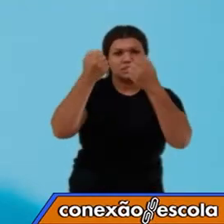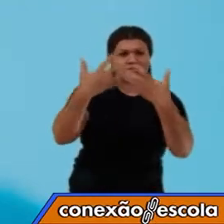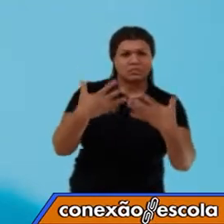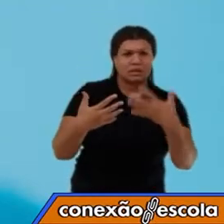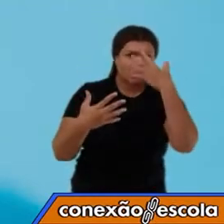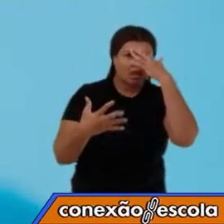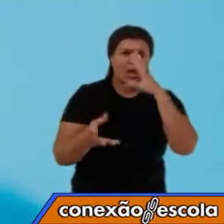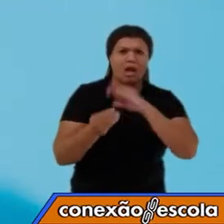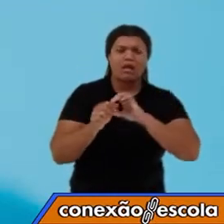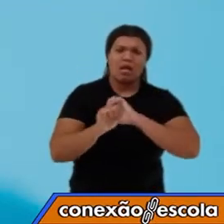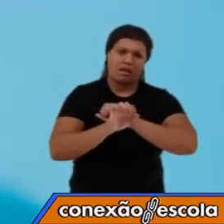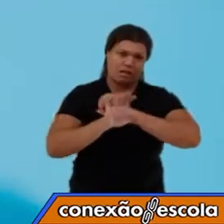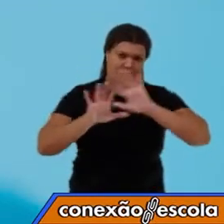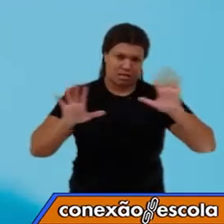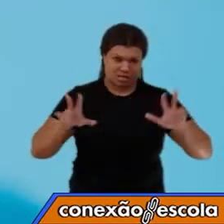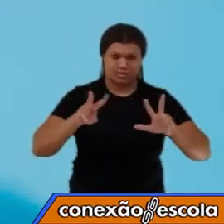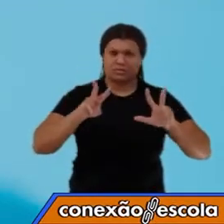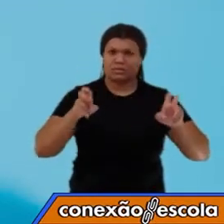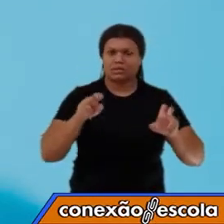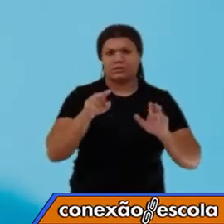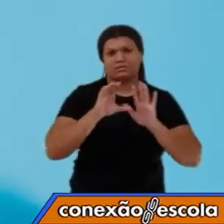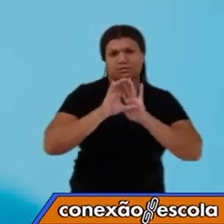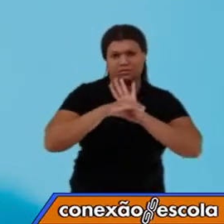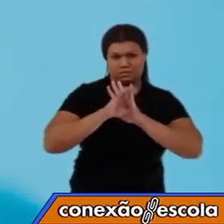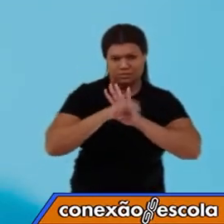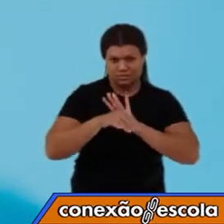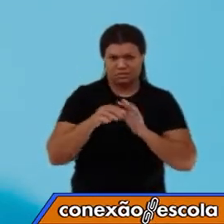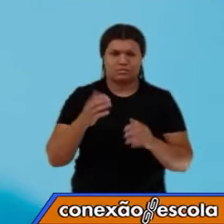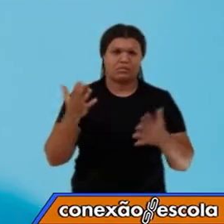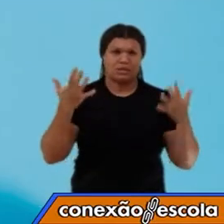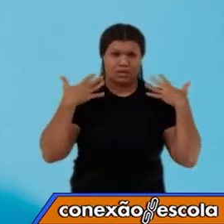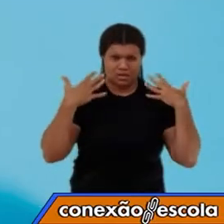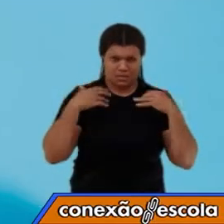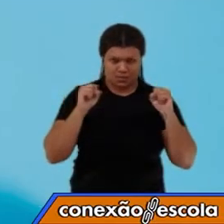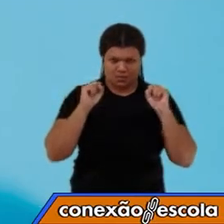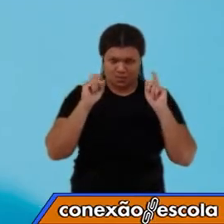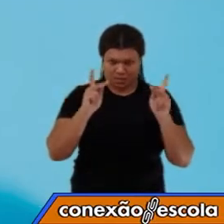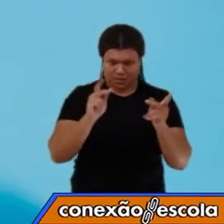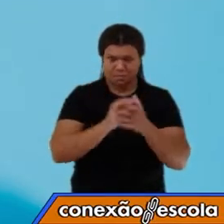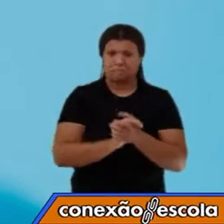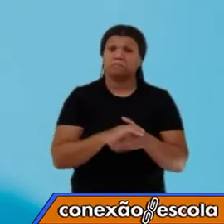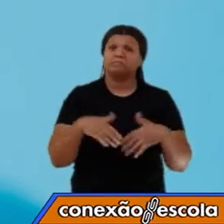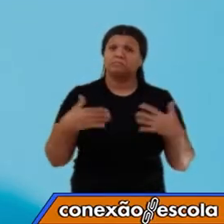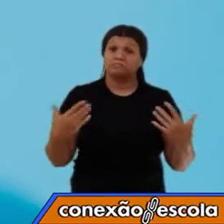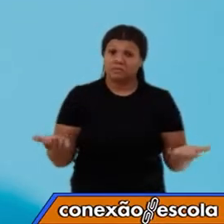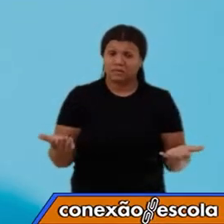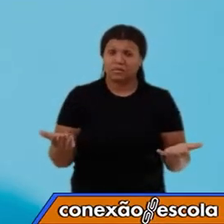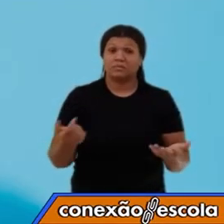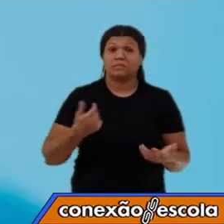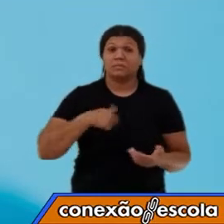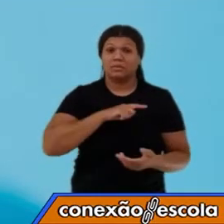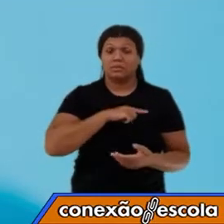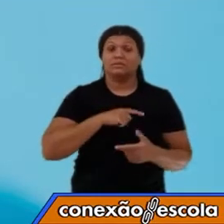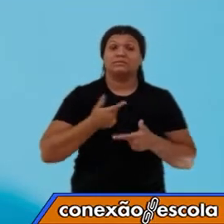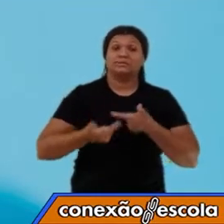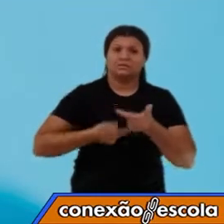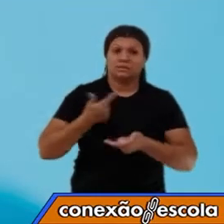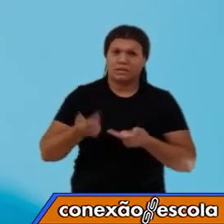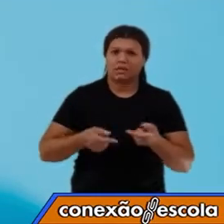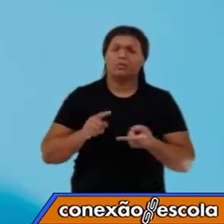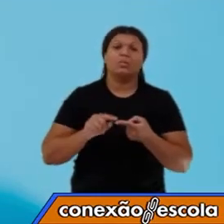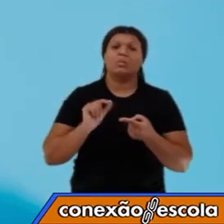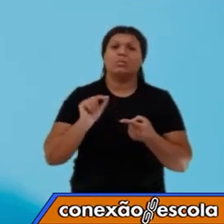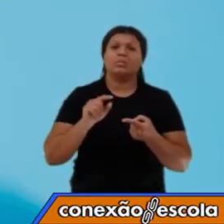nossa compreensão sobre o conceito de calor, certo? Bom, pessoal, nós trabalhamos, então,